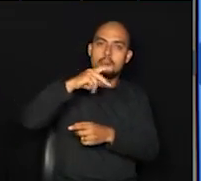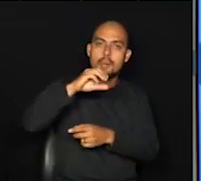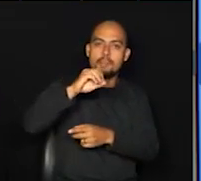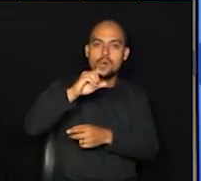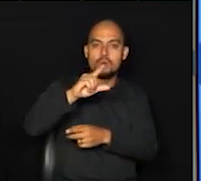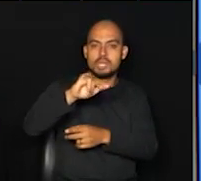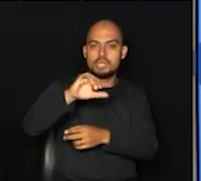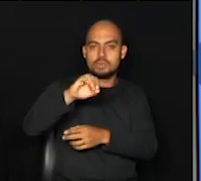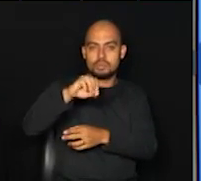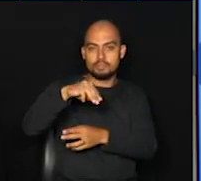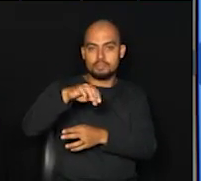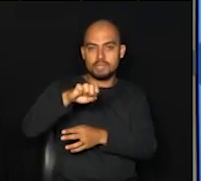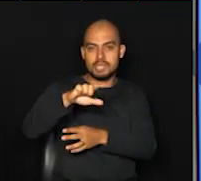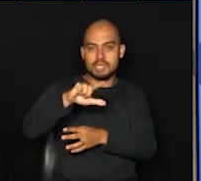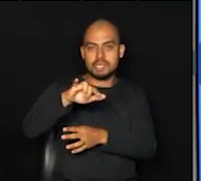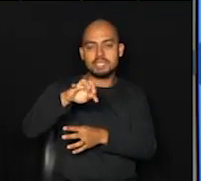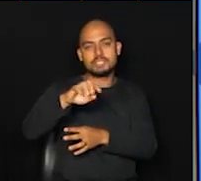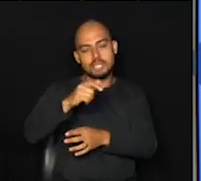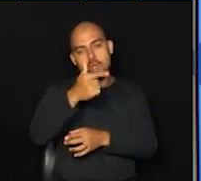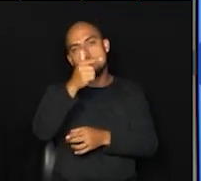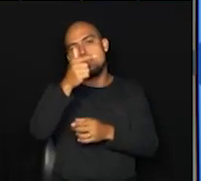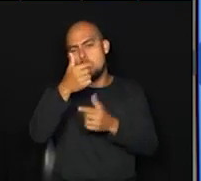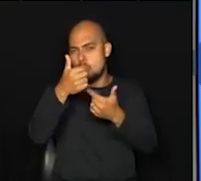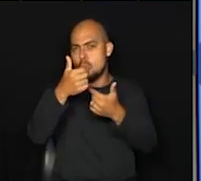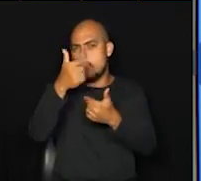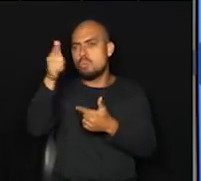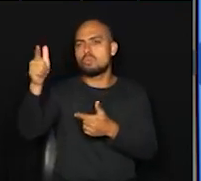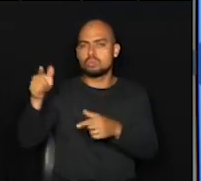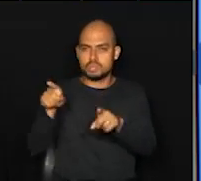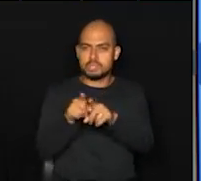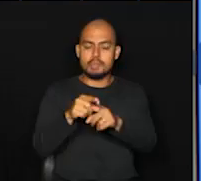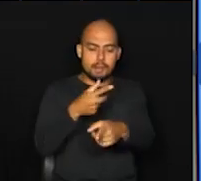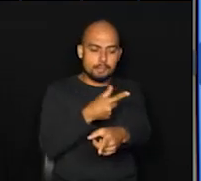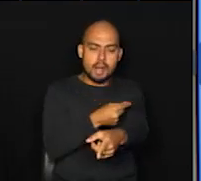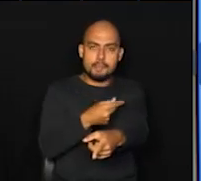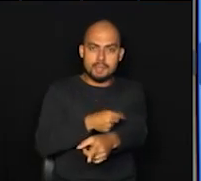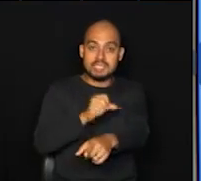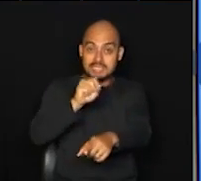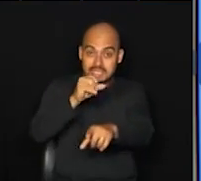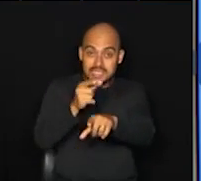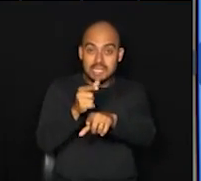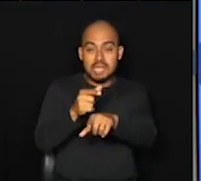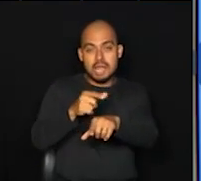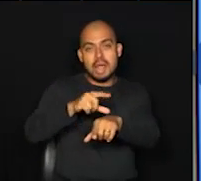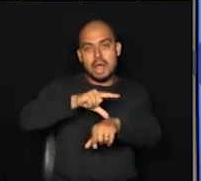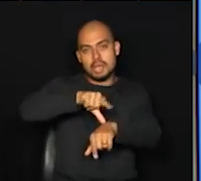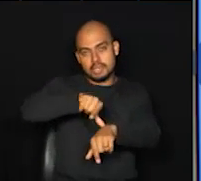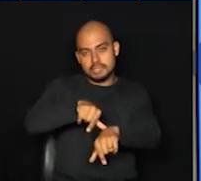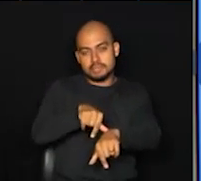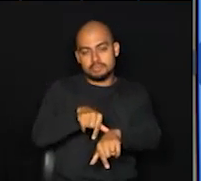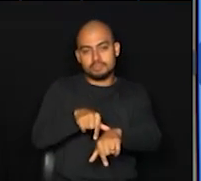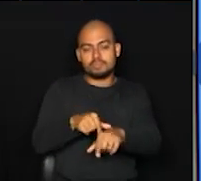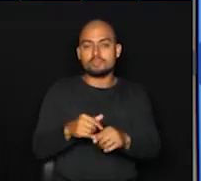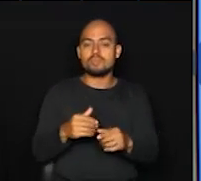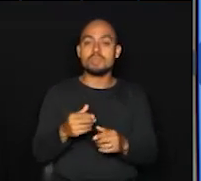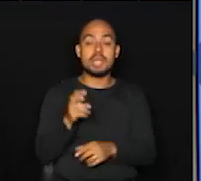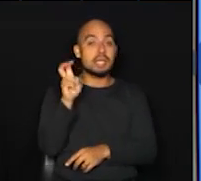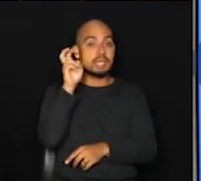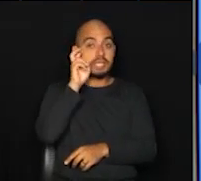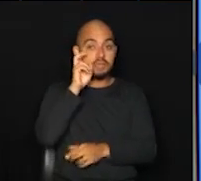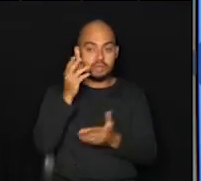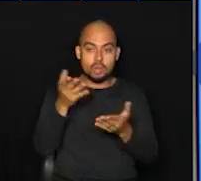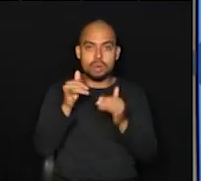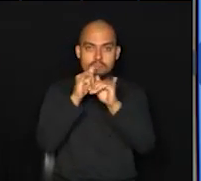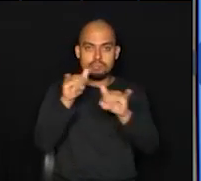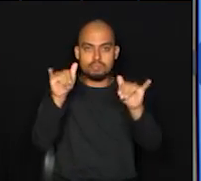outras vacinas que estejam atrasadas. Até o momento, que foi divulgado ontem, até esta quinta-feira, 24